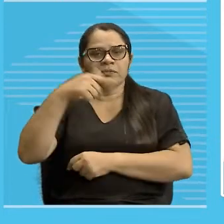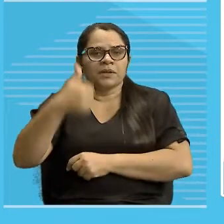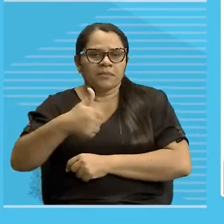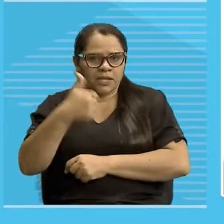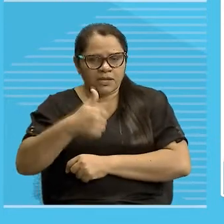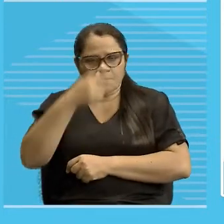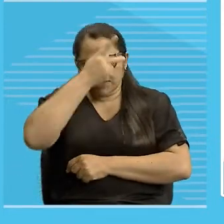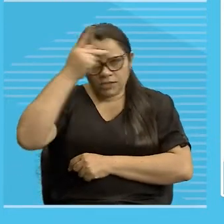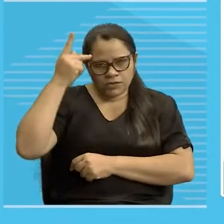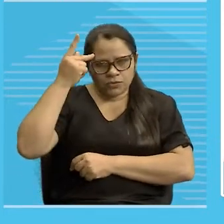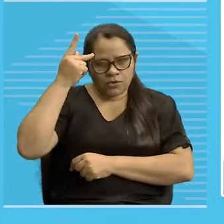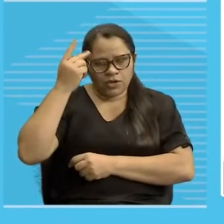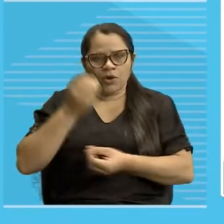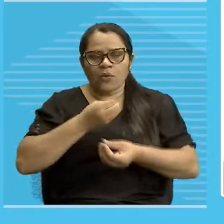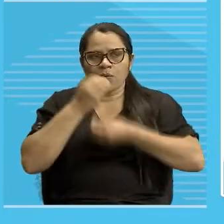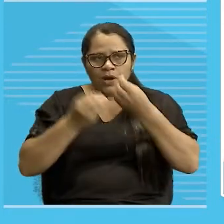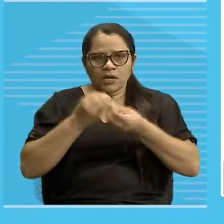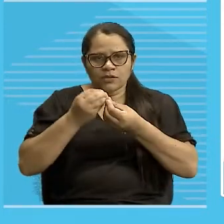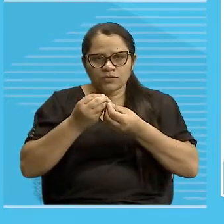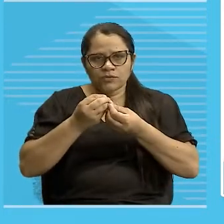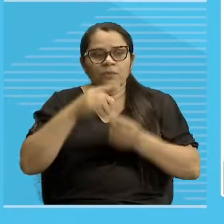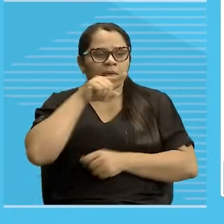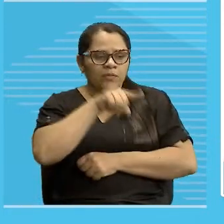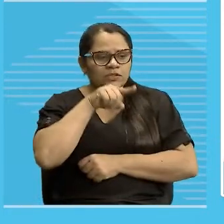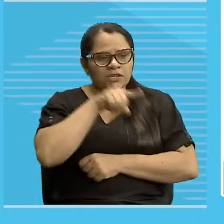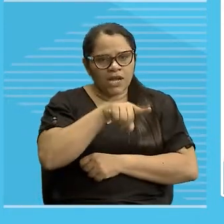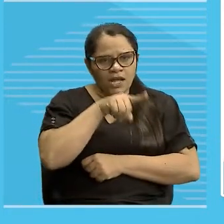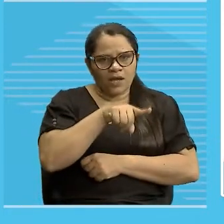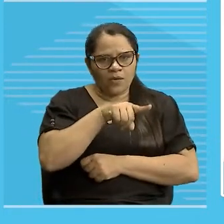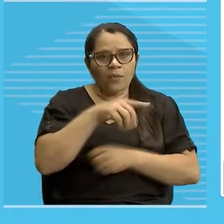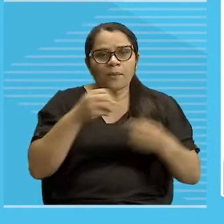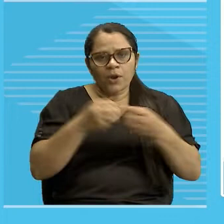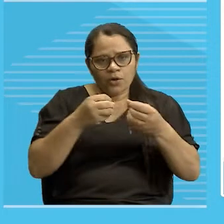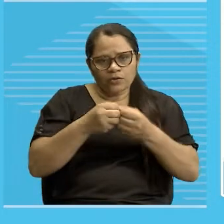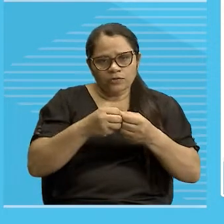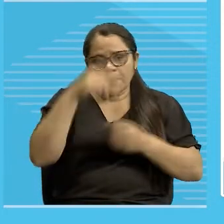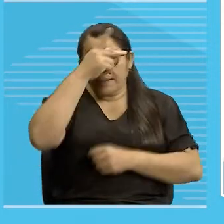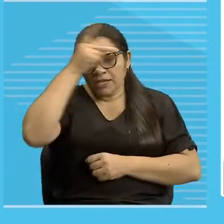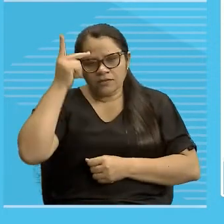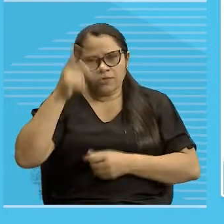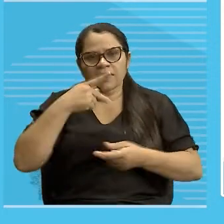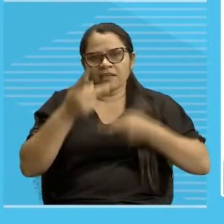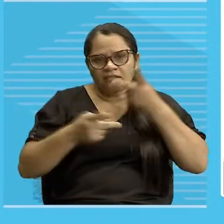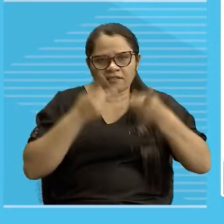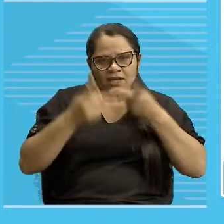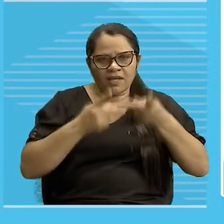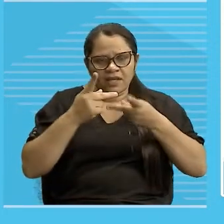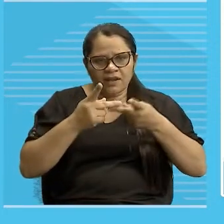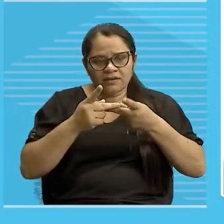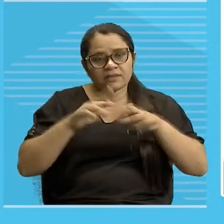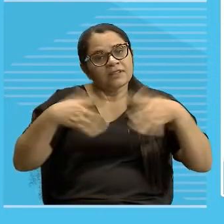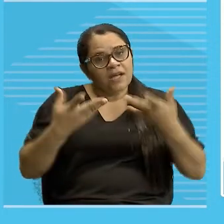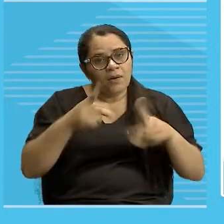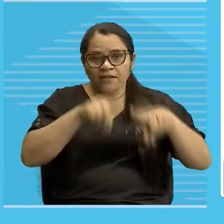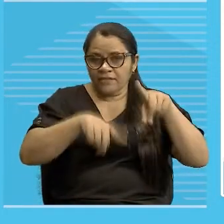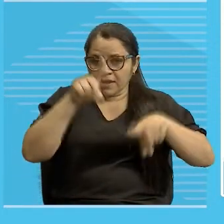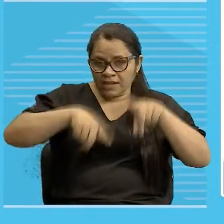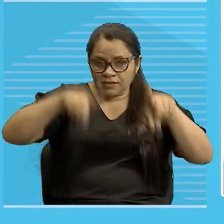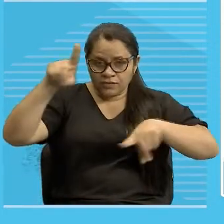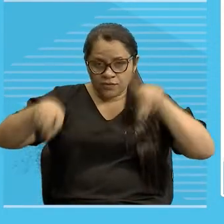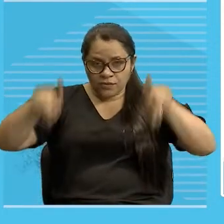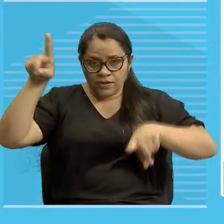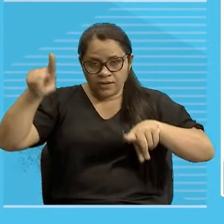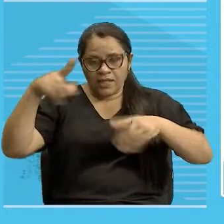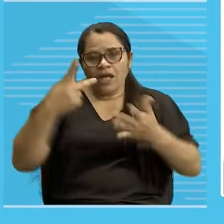Quando você vai demonstrar algo que está próximo do interlocutor. Lembrando que estas variações ocorrem pela